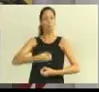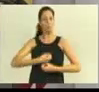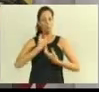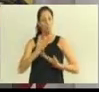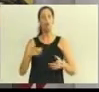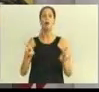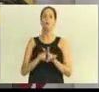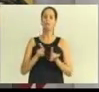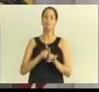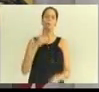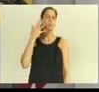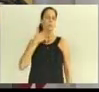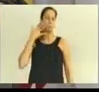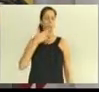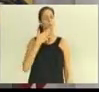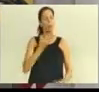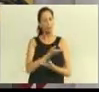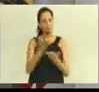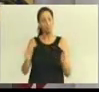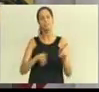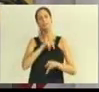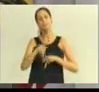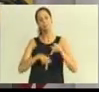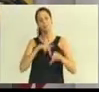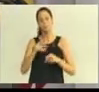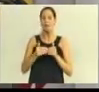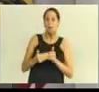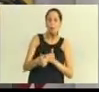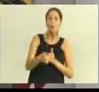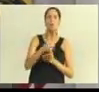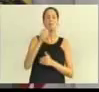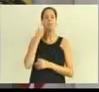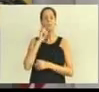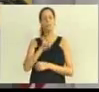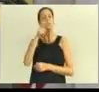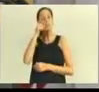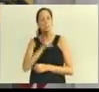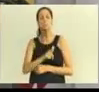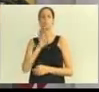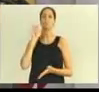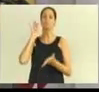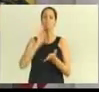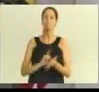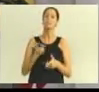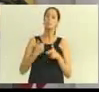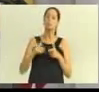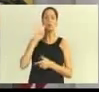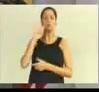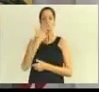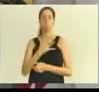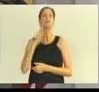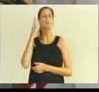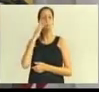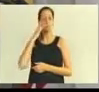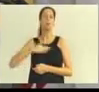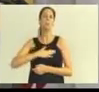E quero pedir certamente à população blumenauense que a gente possa continuar nos próximos dez dias enfrentando essas dificuldades. Sabendo que o prefeito Napoleão e o seu secretariado conhecem as